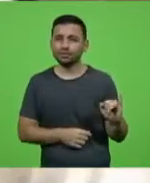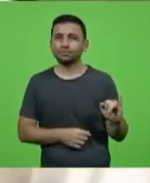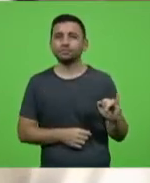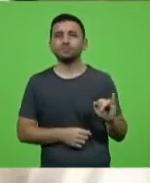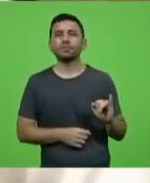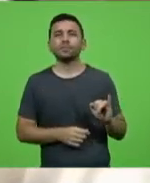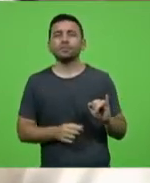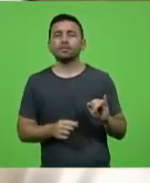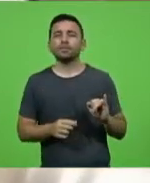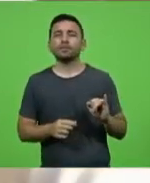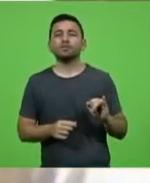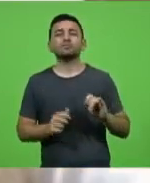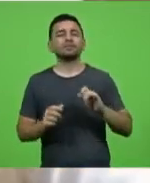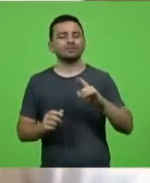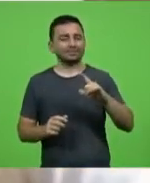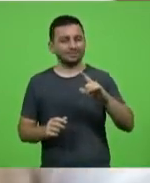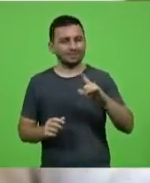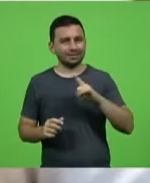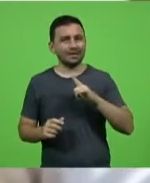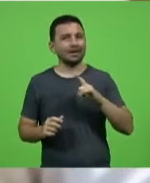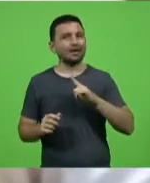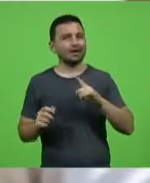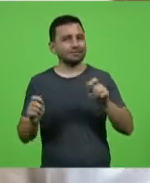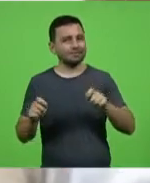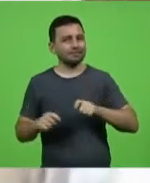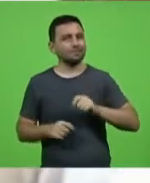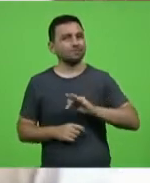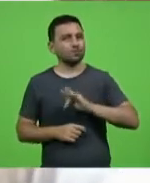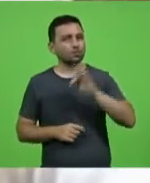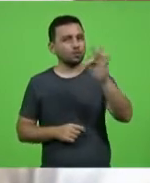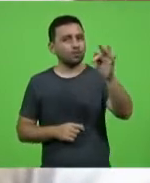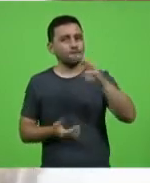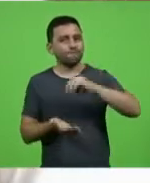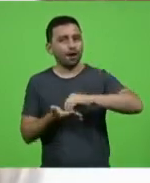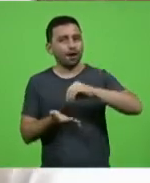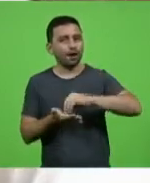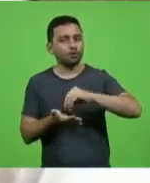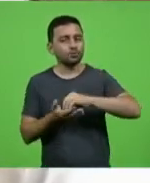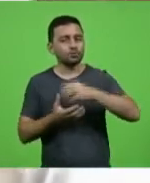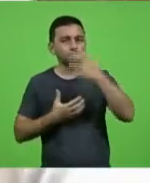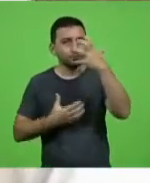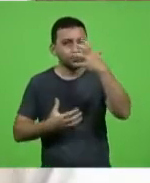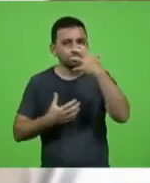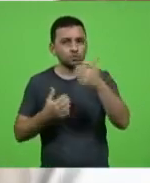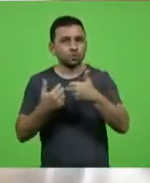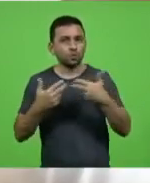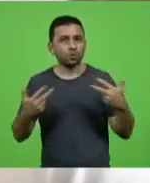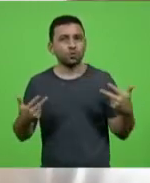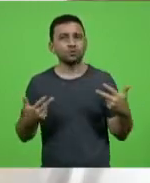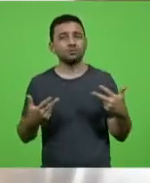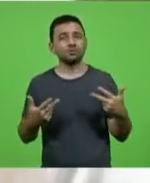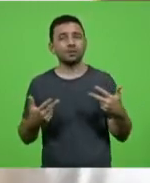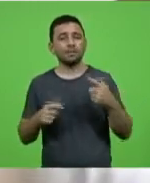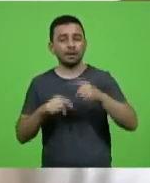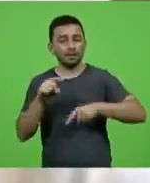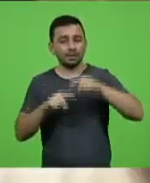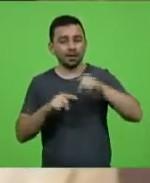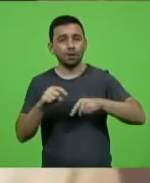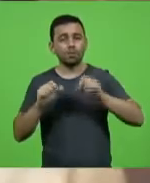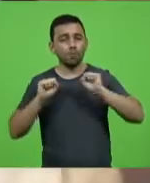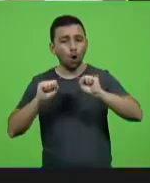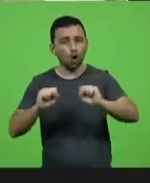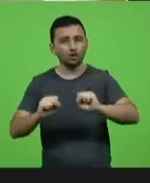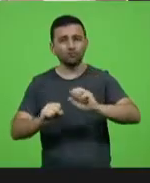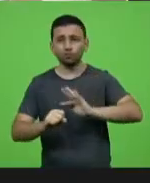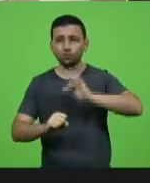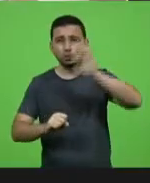possibilidade de num futuro breve faltar oxigênio, insumos para UTI, o caso ser ainda mais desesperador.